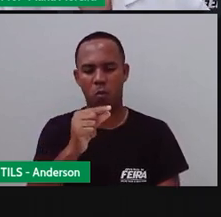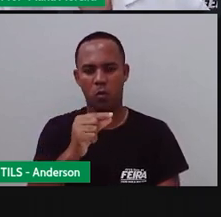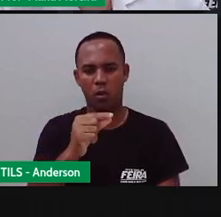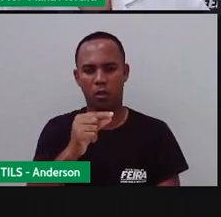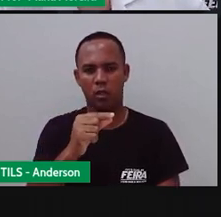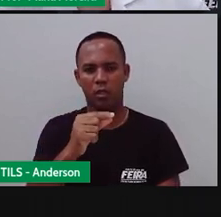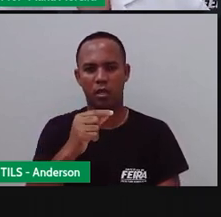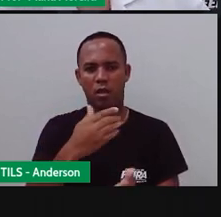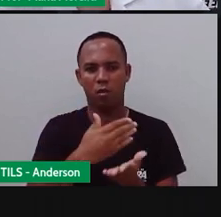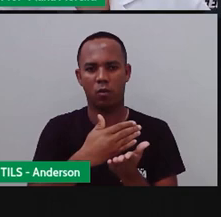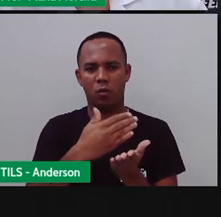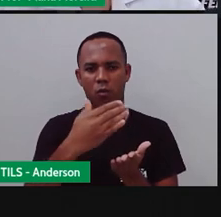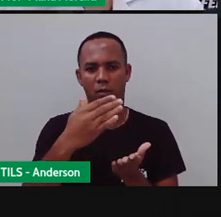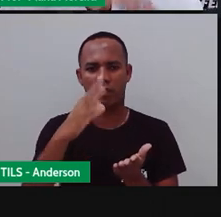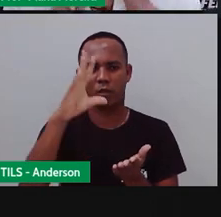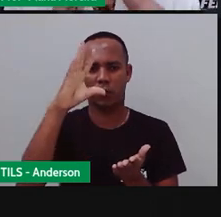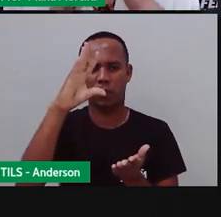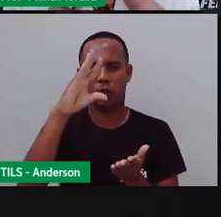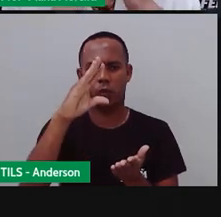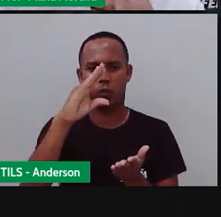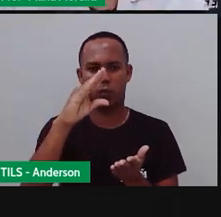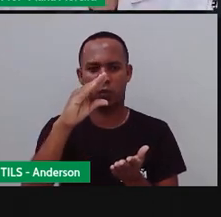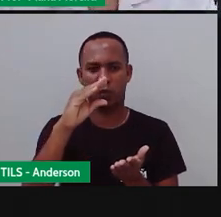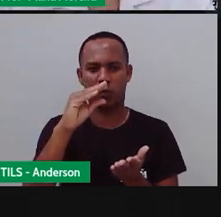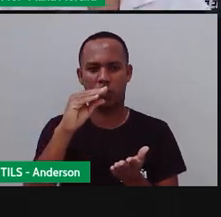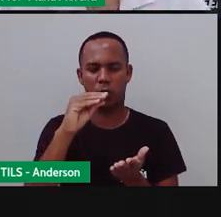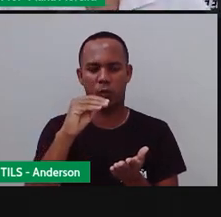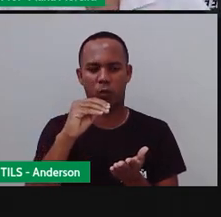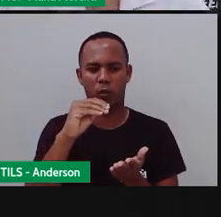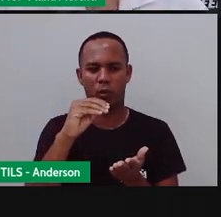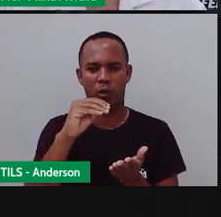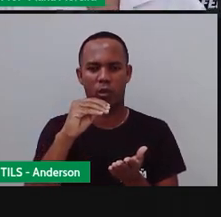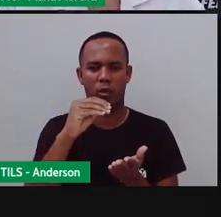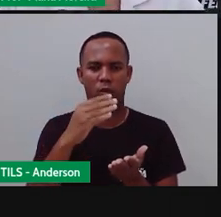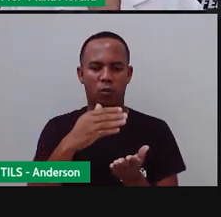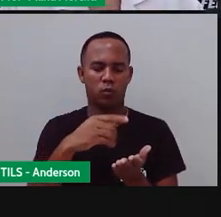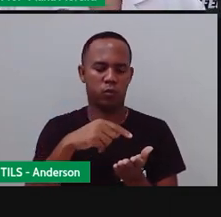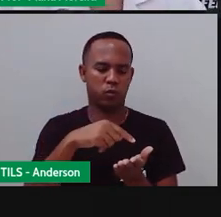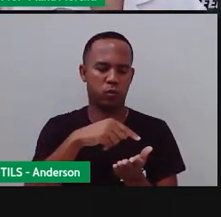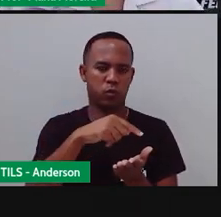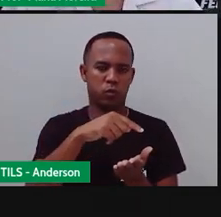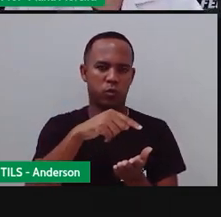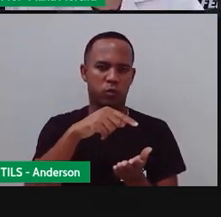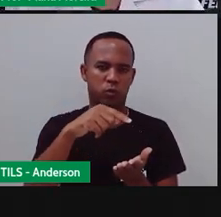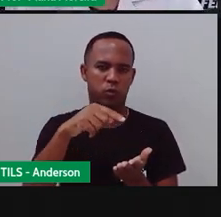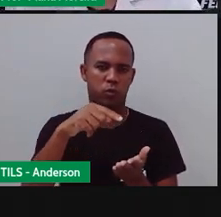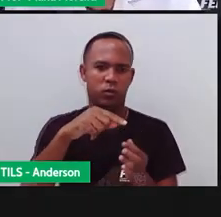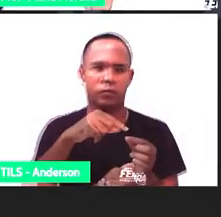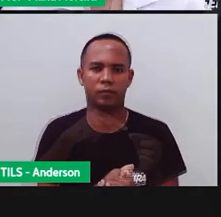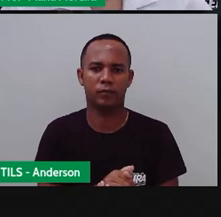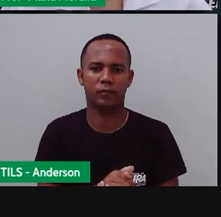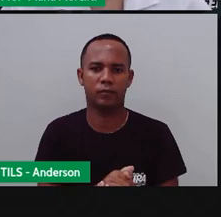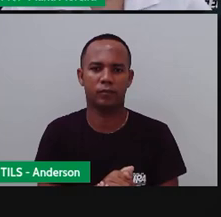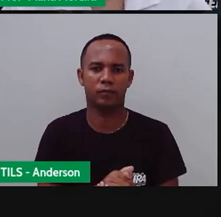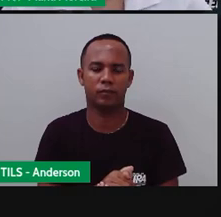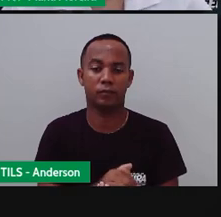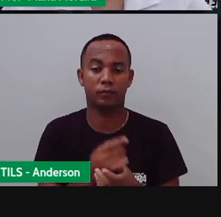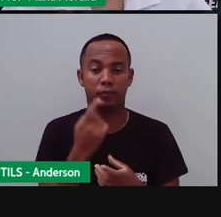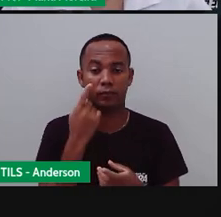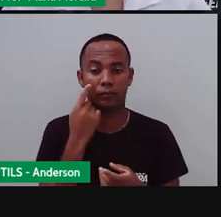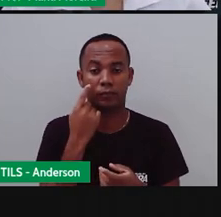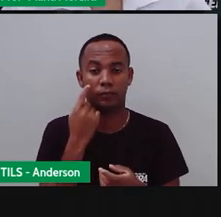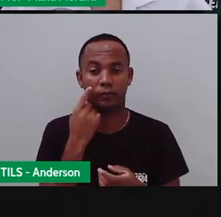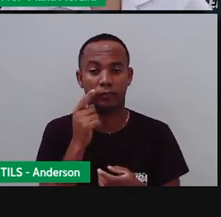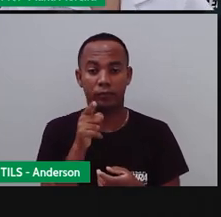E quando começava a anoitecer, a sombra voltava a se alongar novamente. Vamos lá.